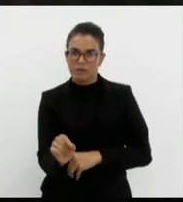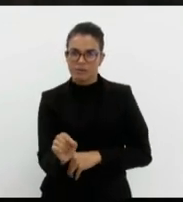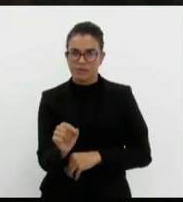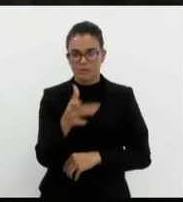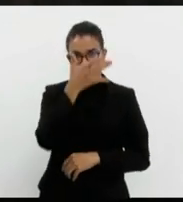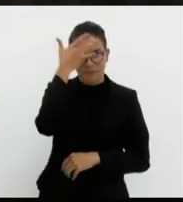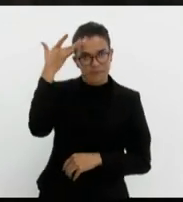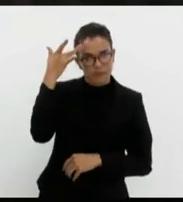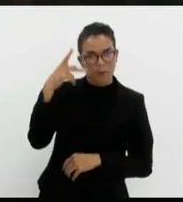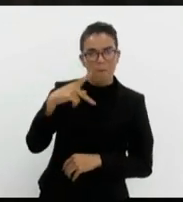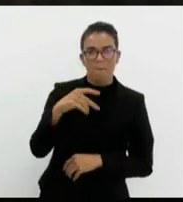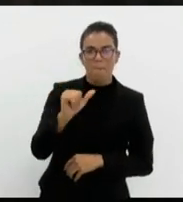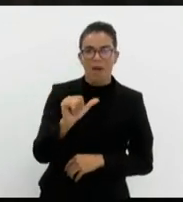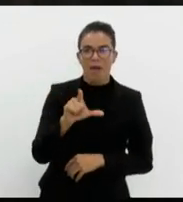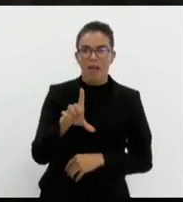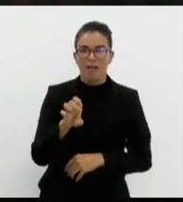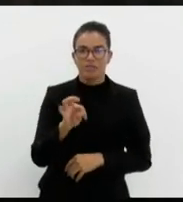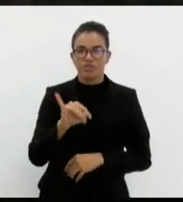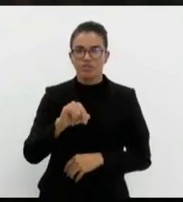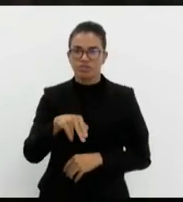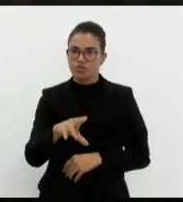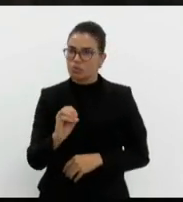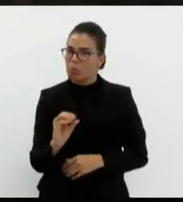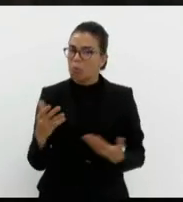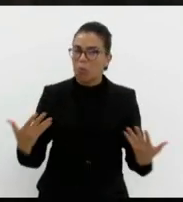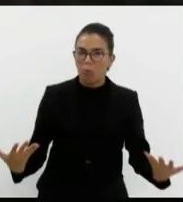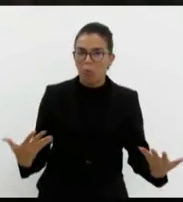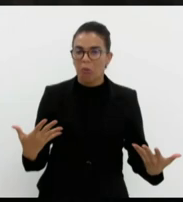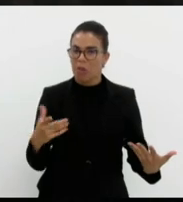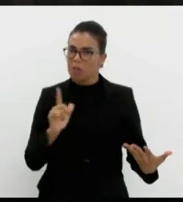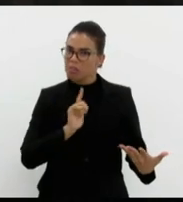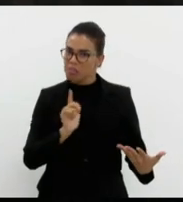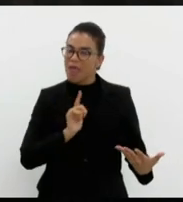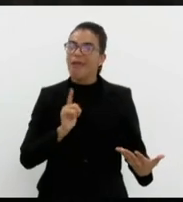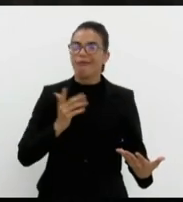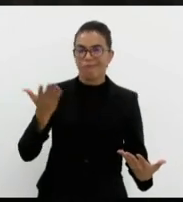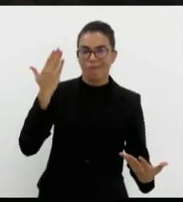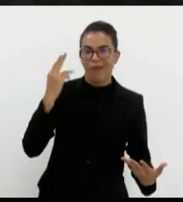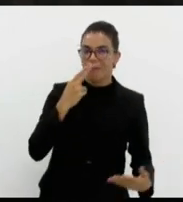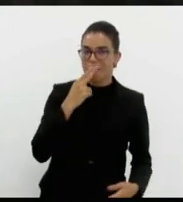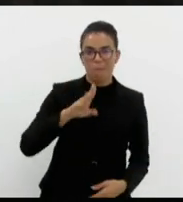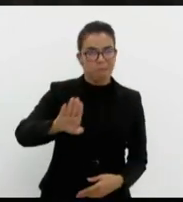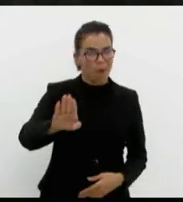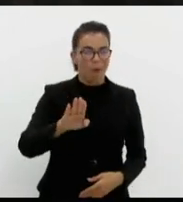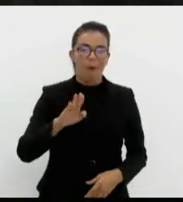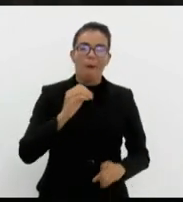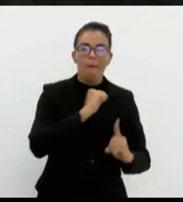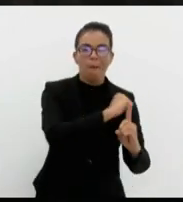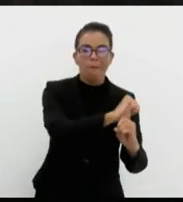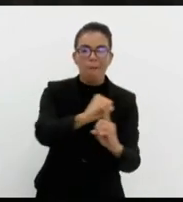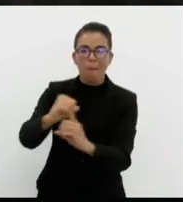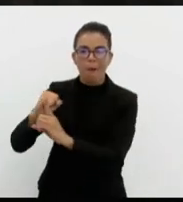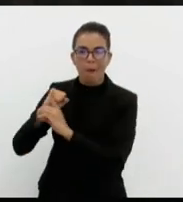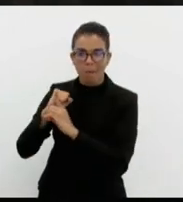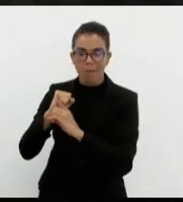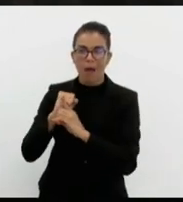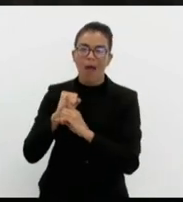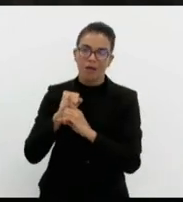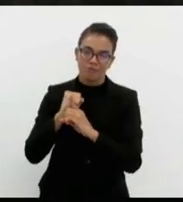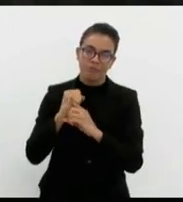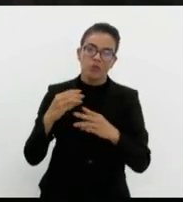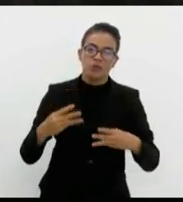existiu em nenhum outro momento histórico. Aliás, existiu quando Hitler decidiu matar os judeus. Acho que